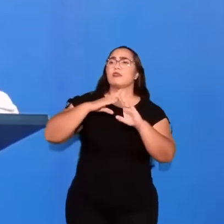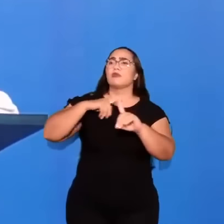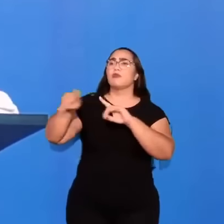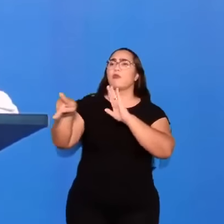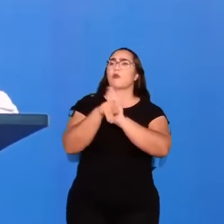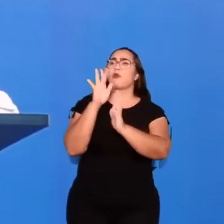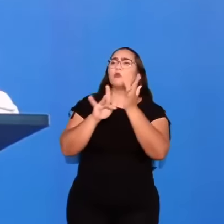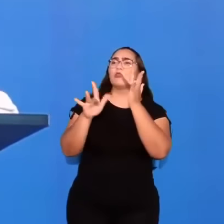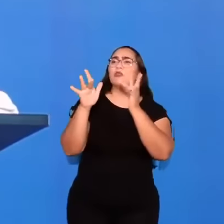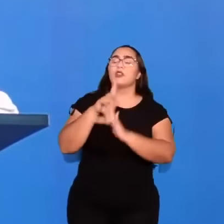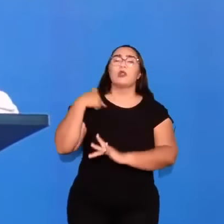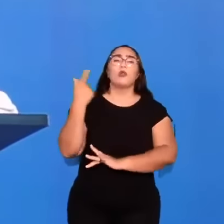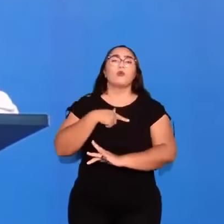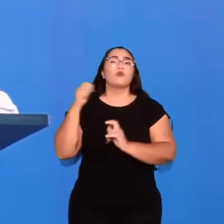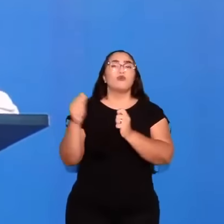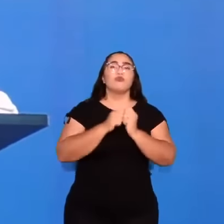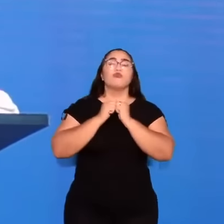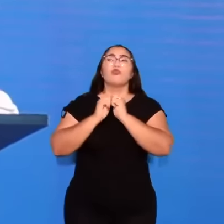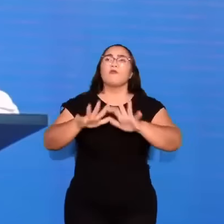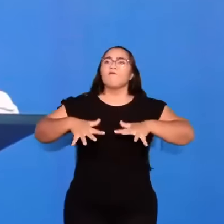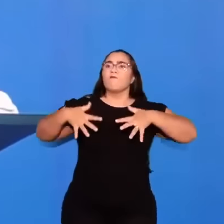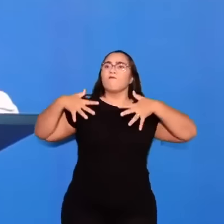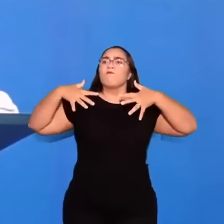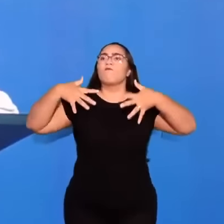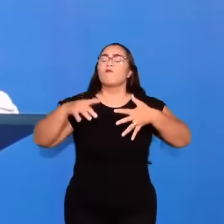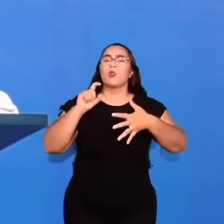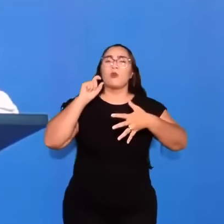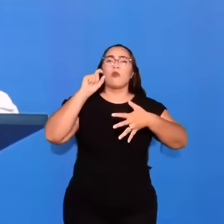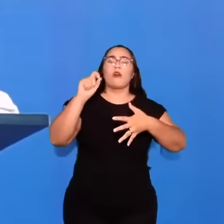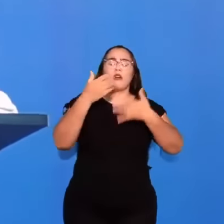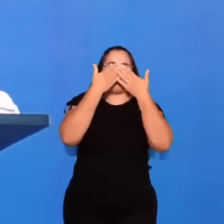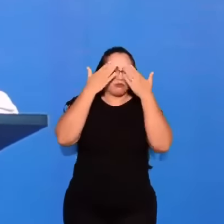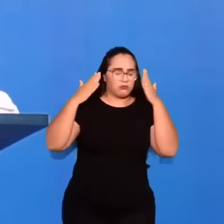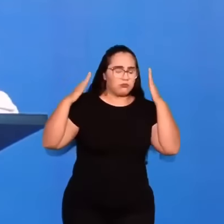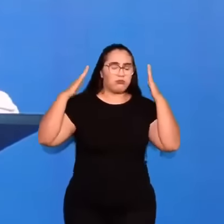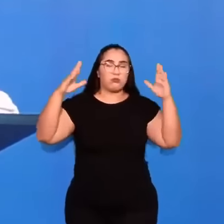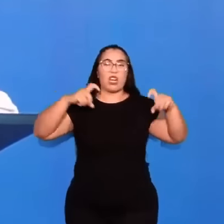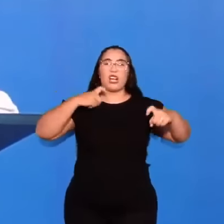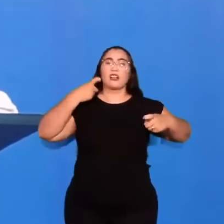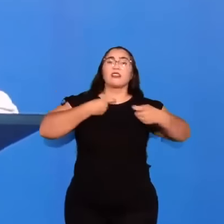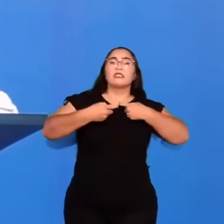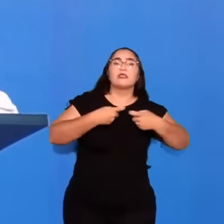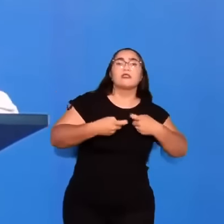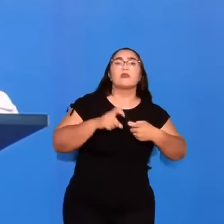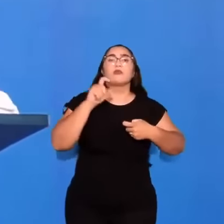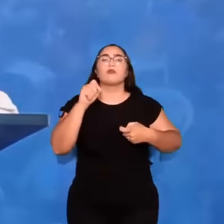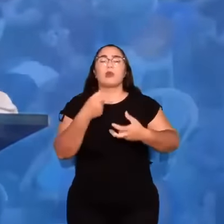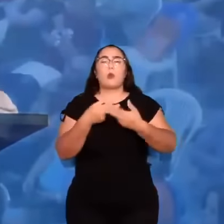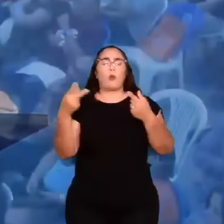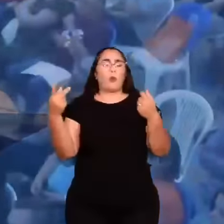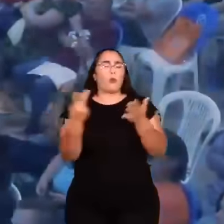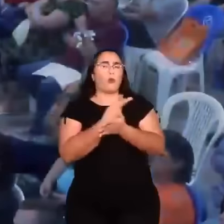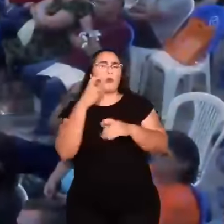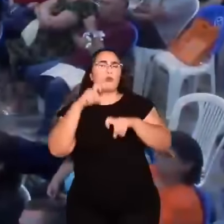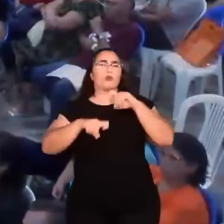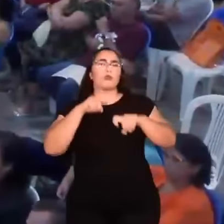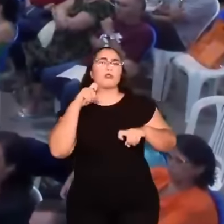Cristo, vamos nos levantar e vamos abrir guerra contra a perversão sexual.